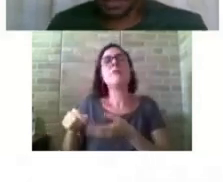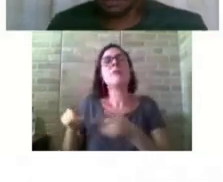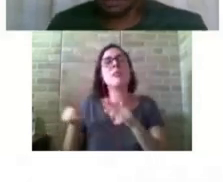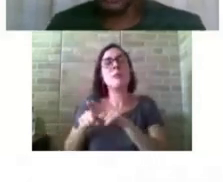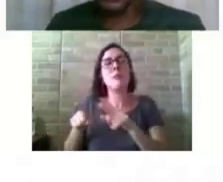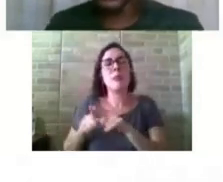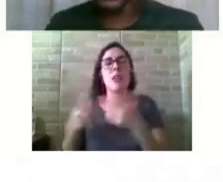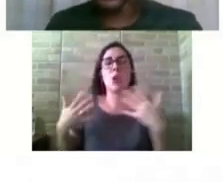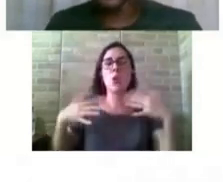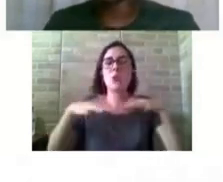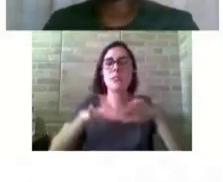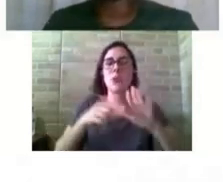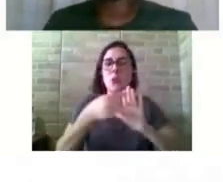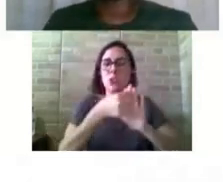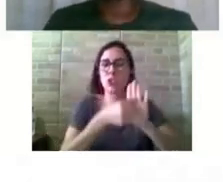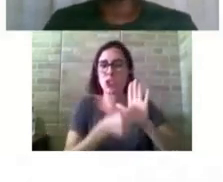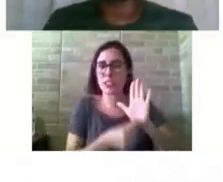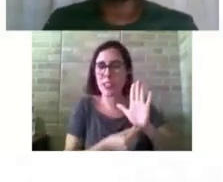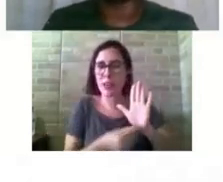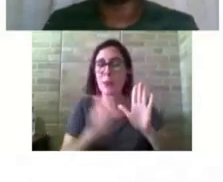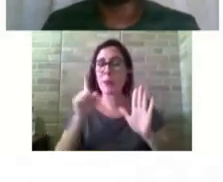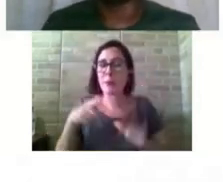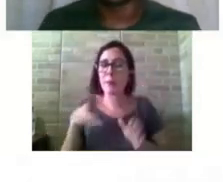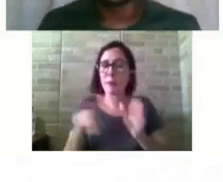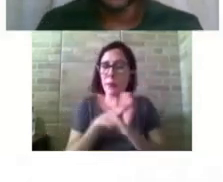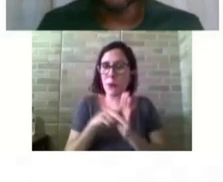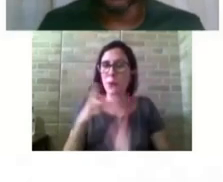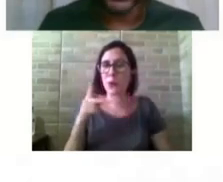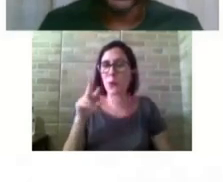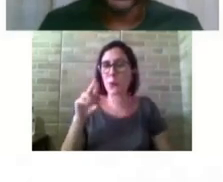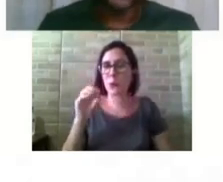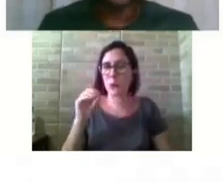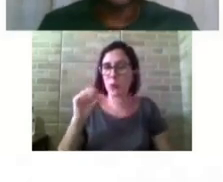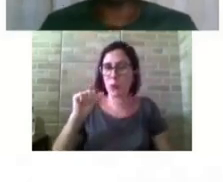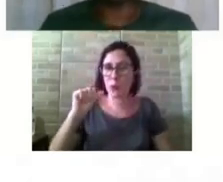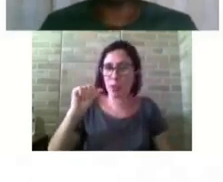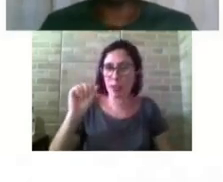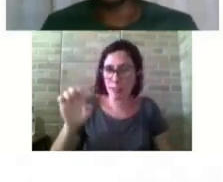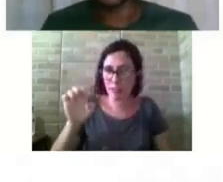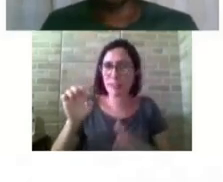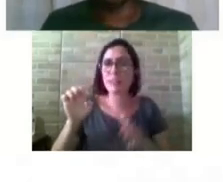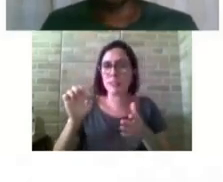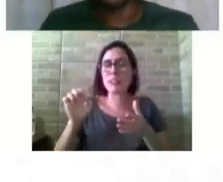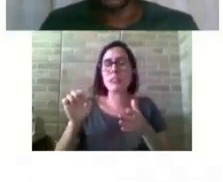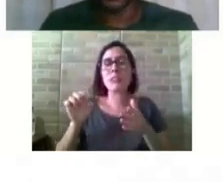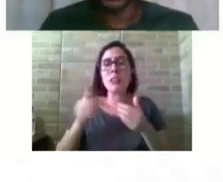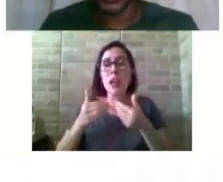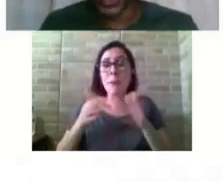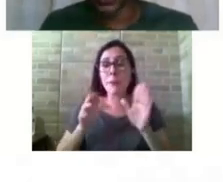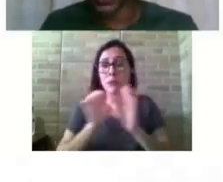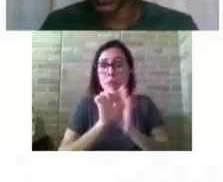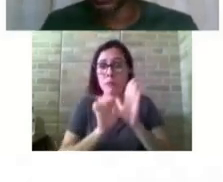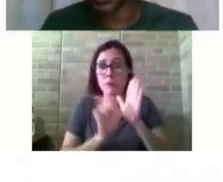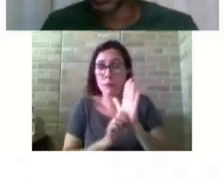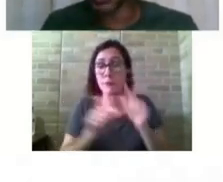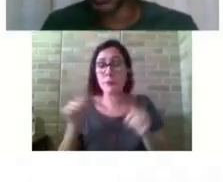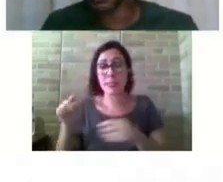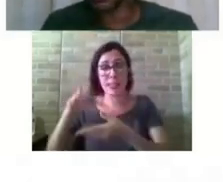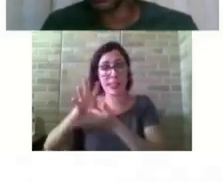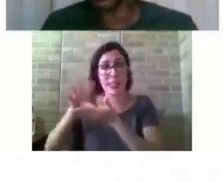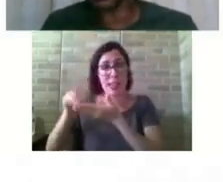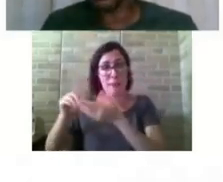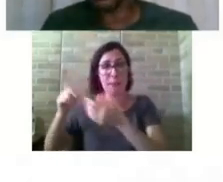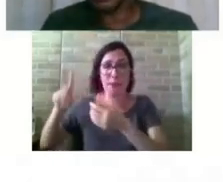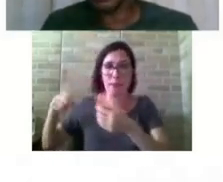Pró-Reitoria de Ações Afirmativas e Assistência Estudantil, a Pro-AI, a Pró-Reitoria a qual o NAP está submetido,